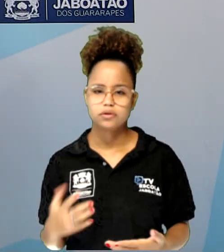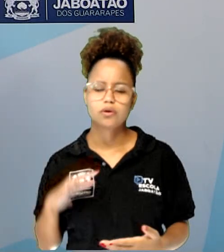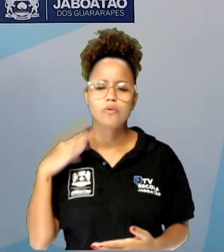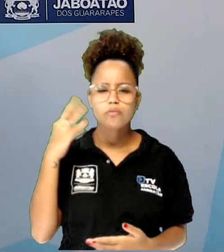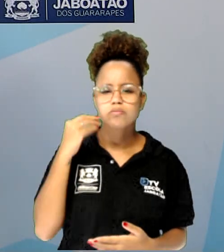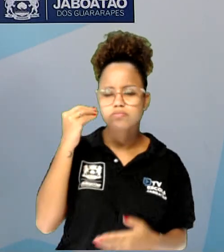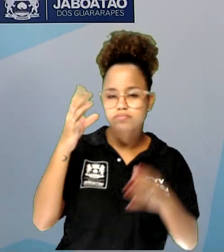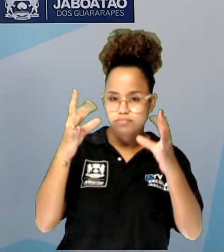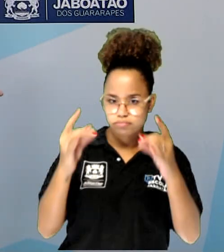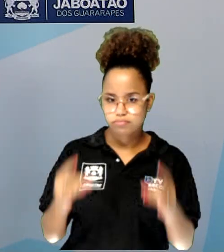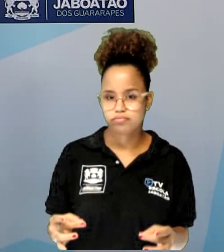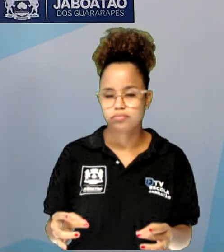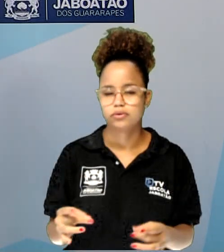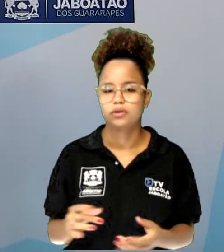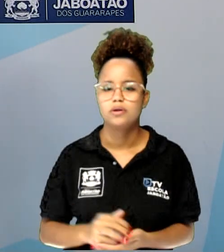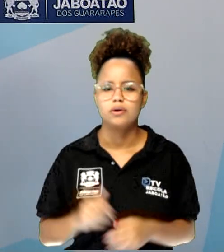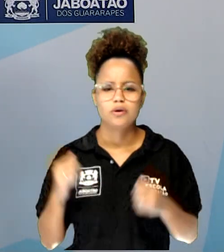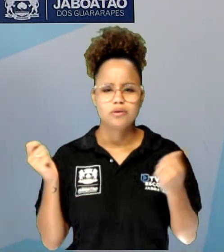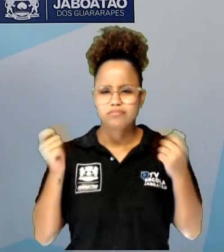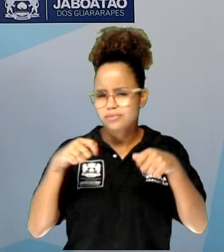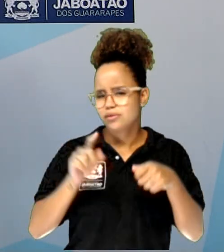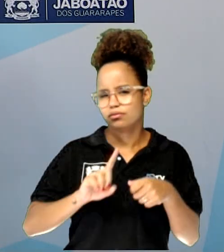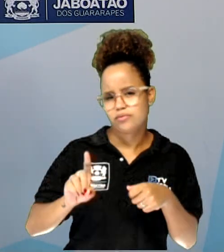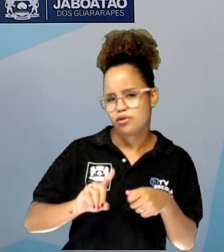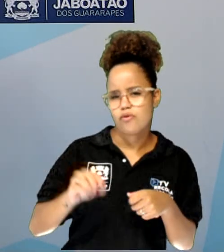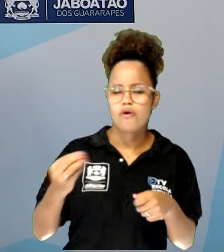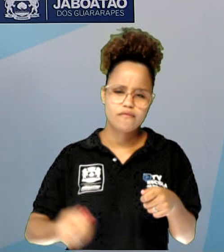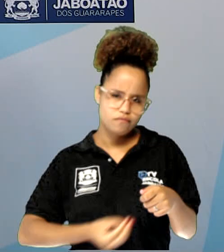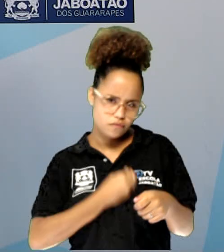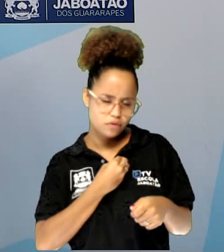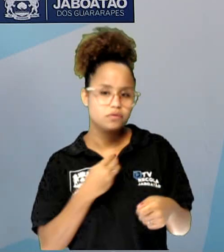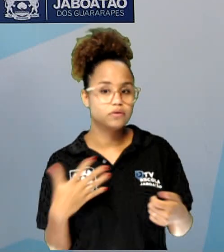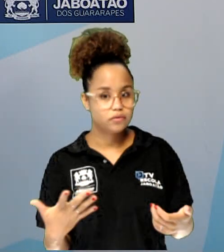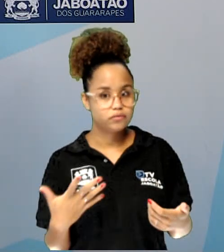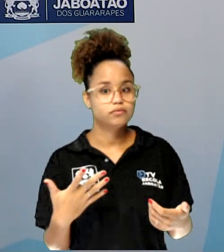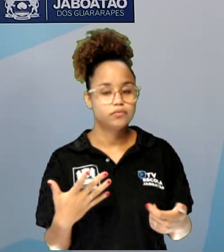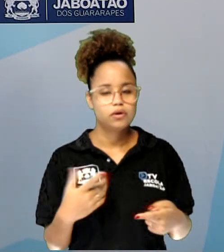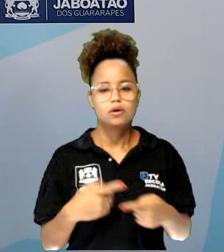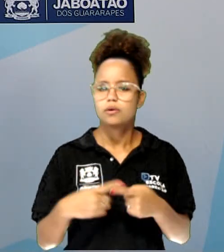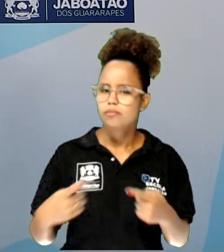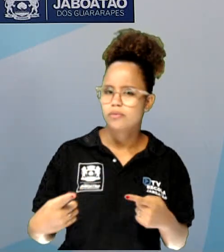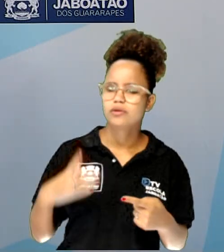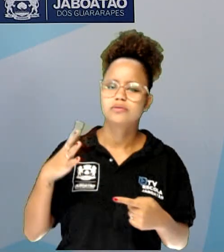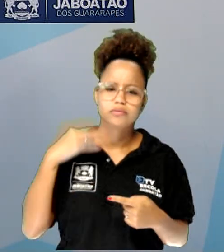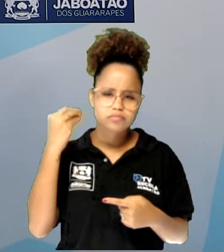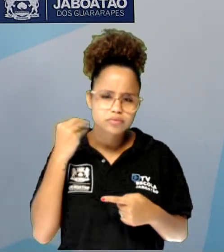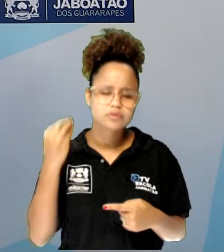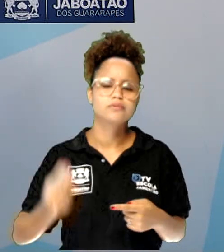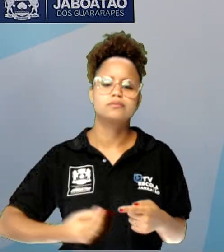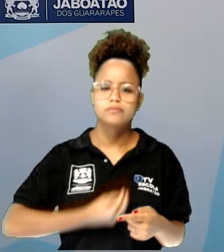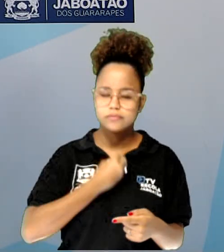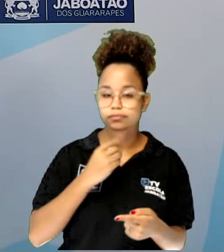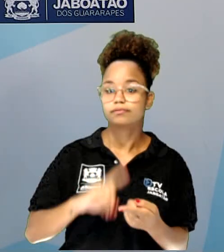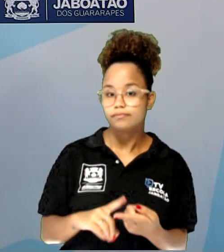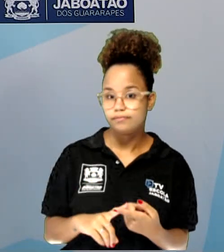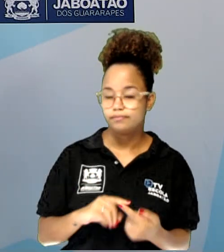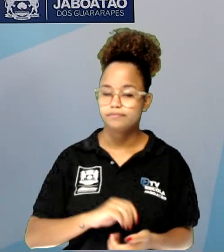específica. Não necessariamente pode ser a vida dela na íntegra, mas uma experiência que ela vivenciou também.